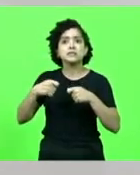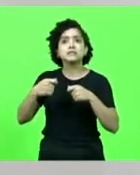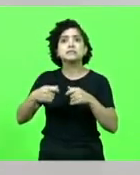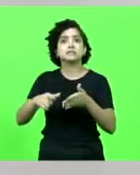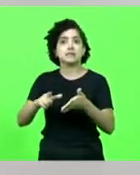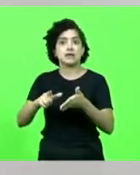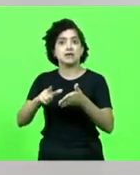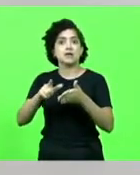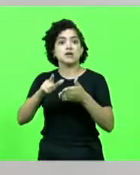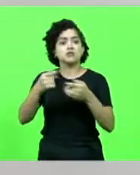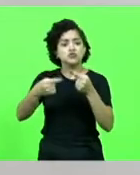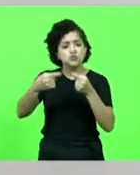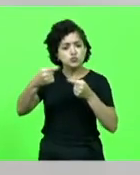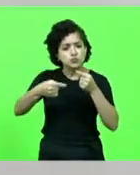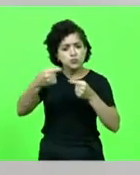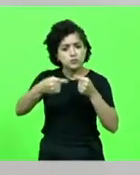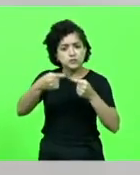à parte.